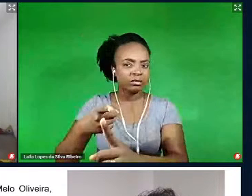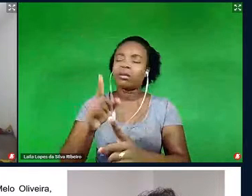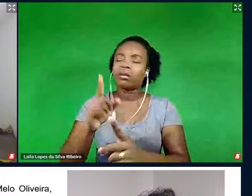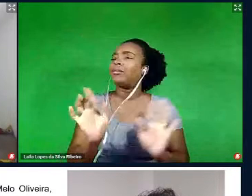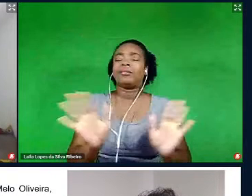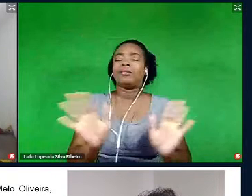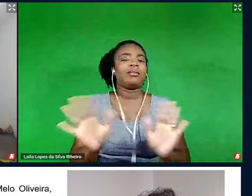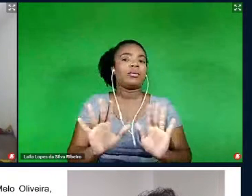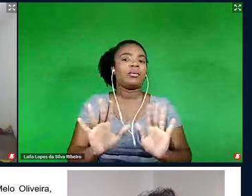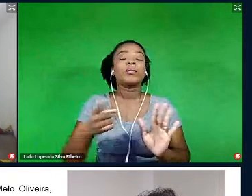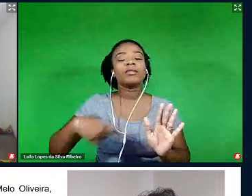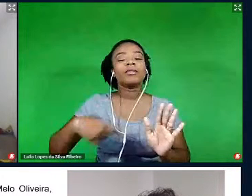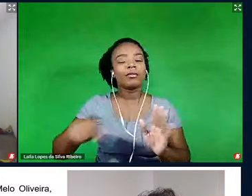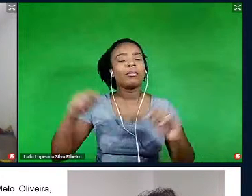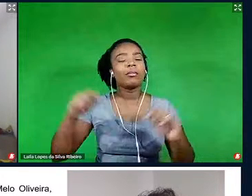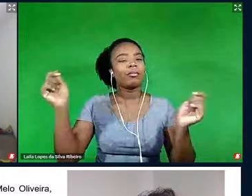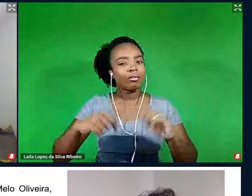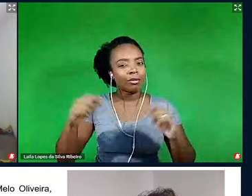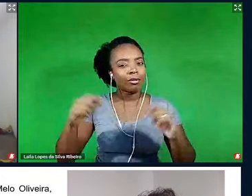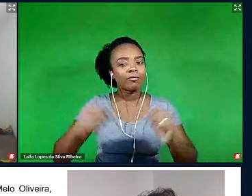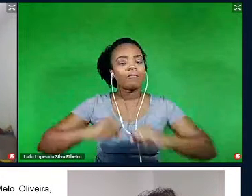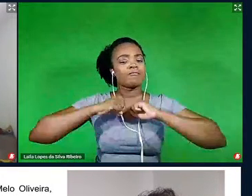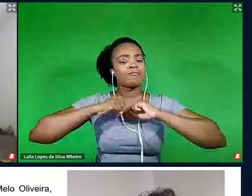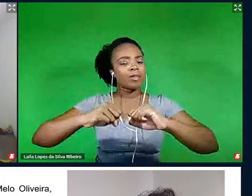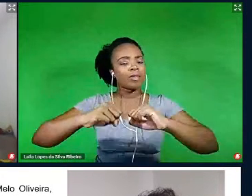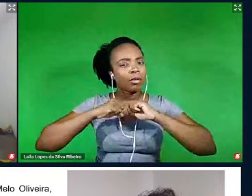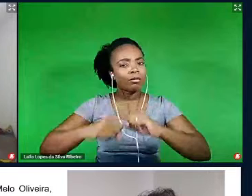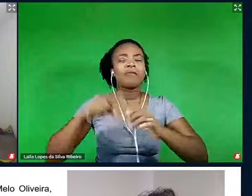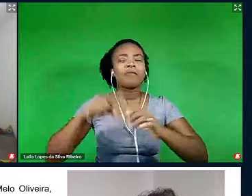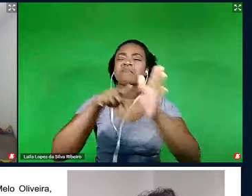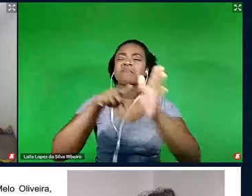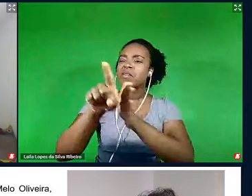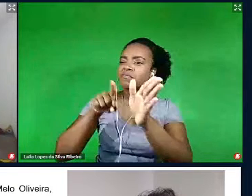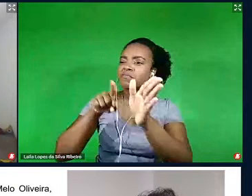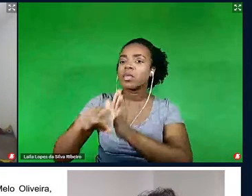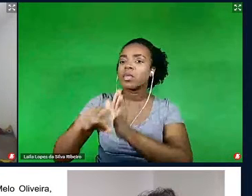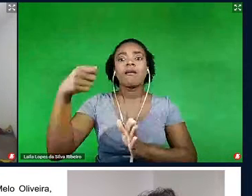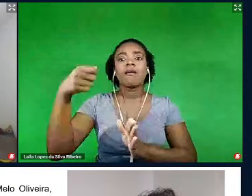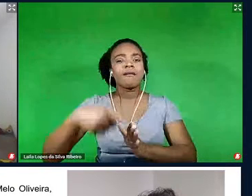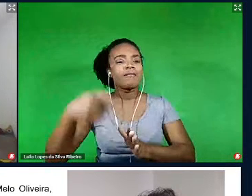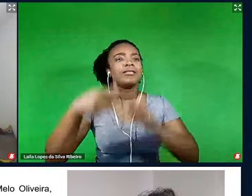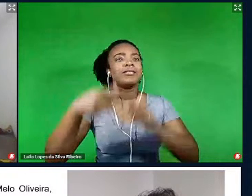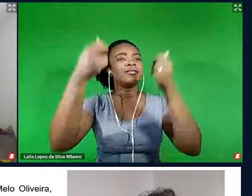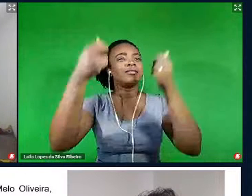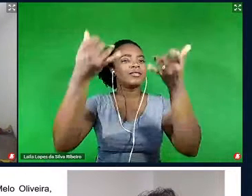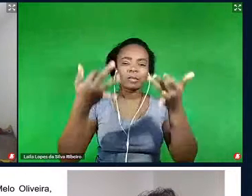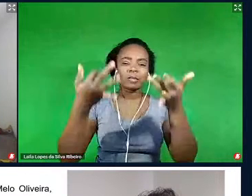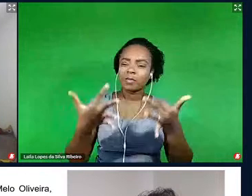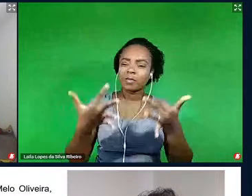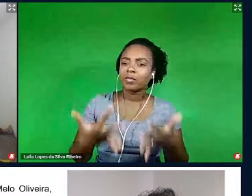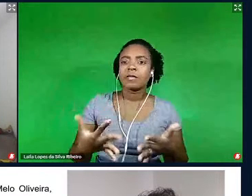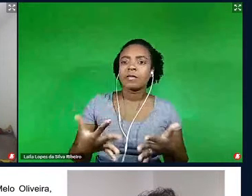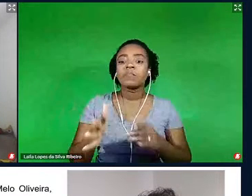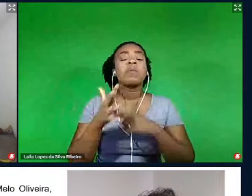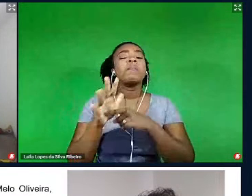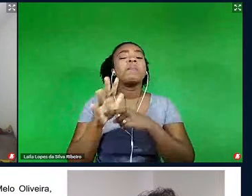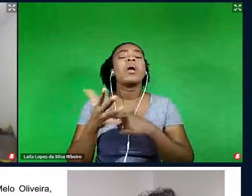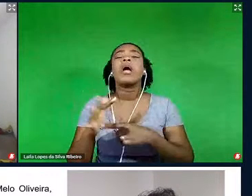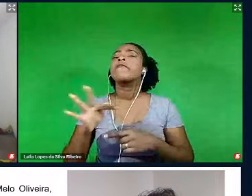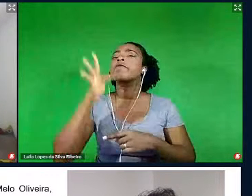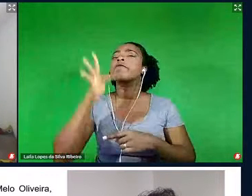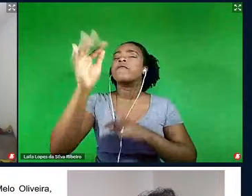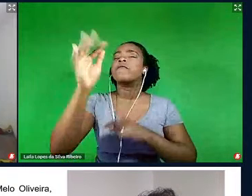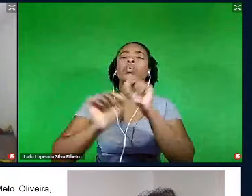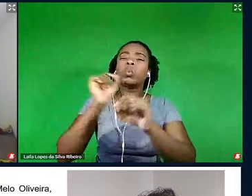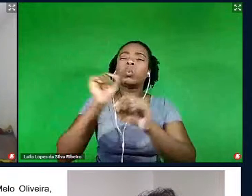isso, podemos questionar, podemos exigir explicações do, que que, se deseja com essas máquinas, como elas